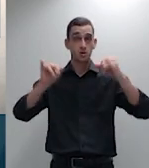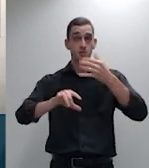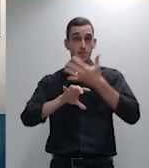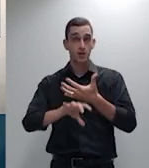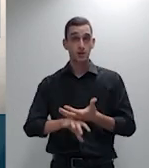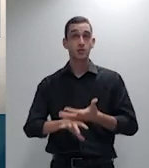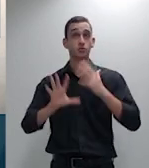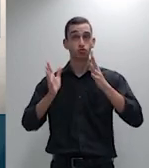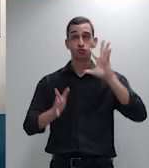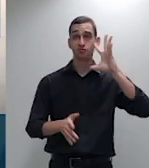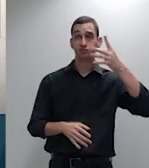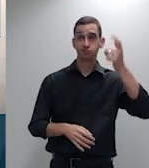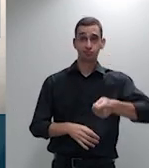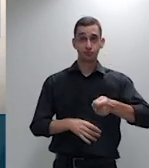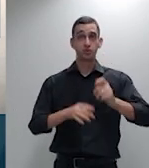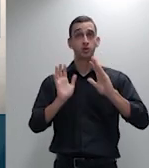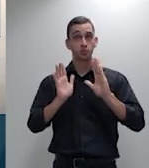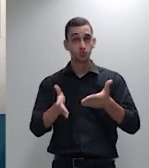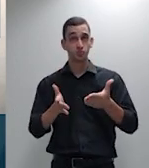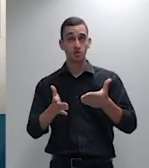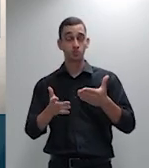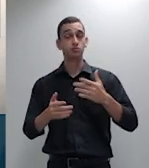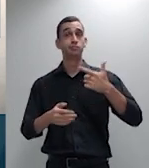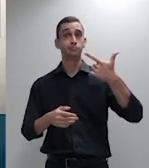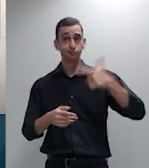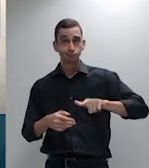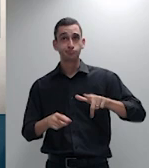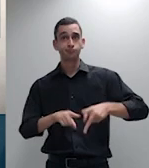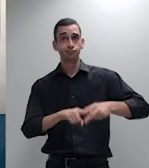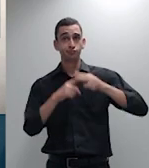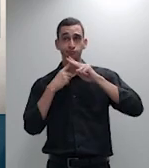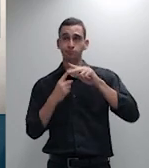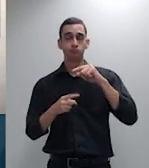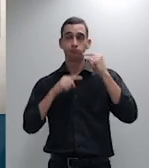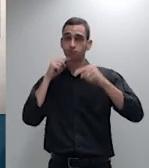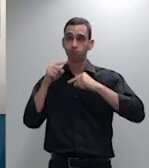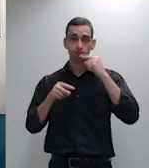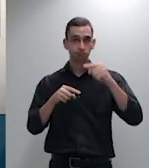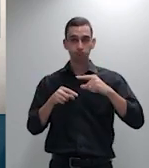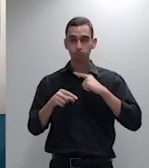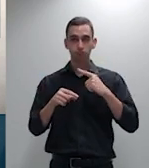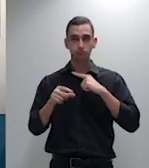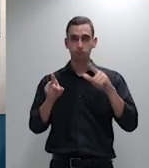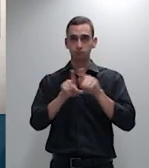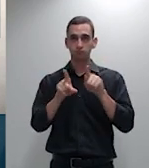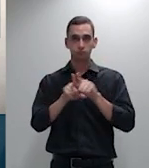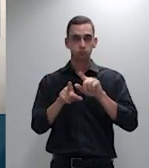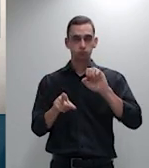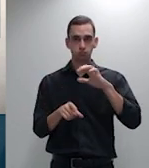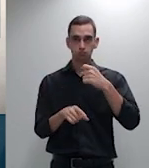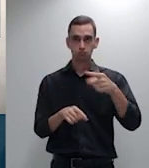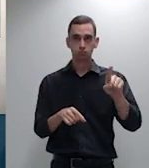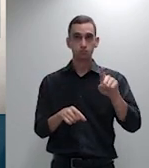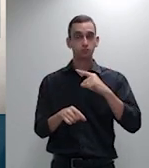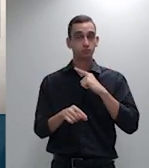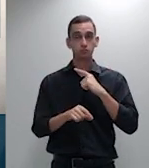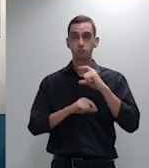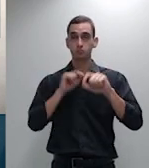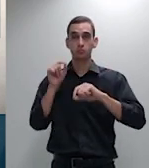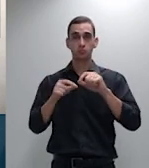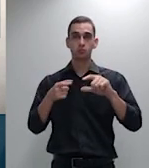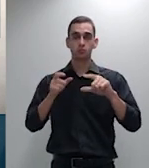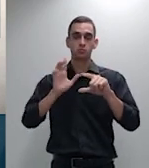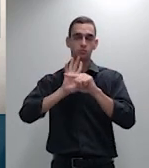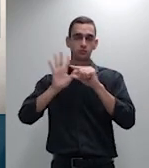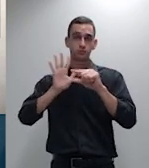portanto verifica-se que a ação autônoma de impugnação com base no inciso 4 do 485 do CPC de